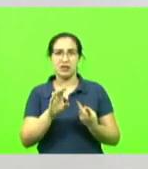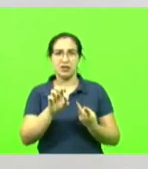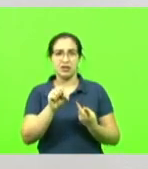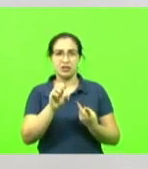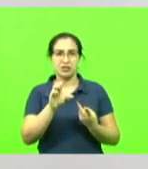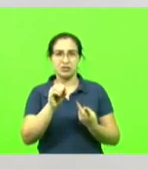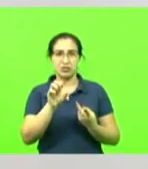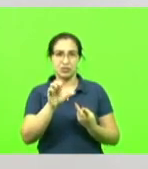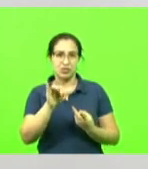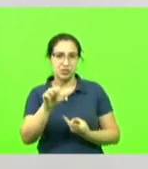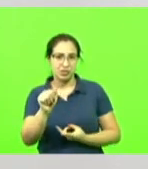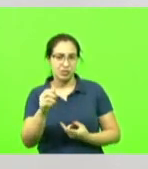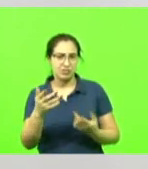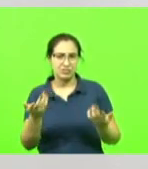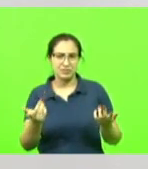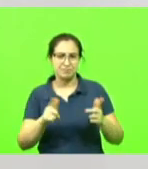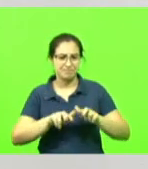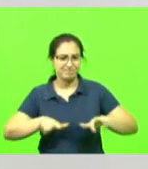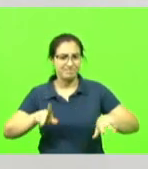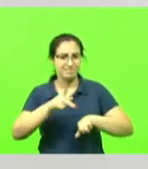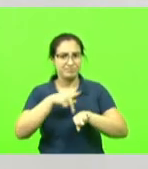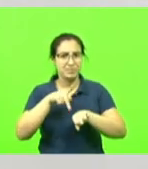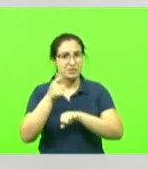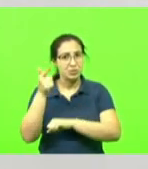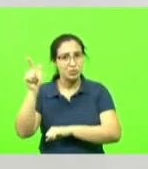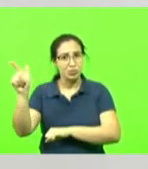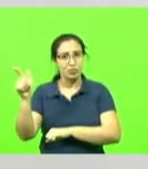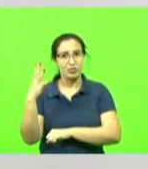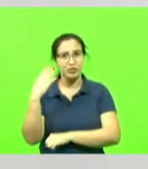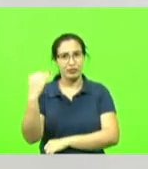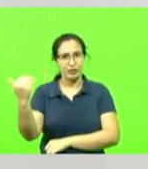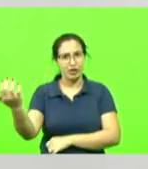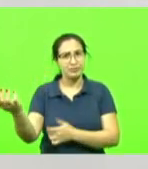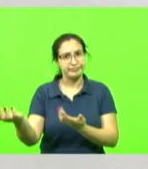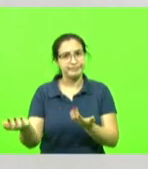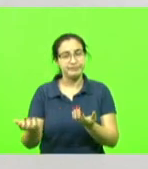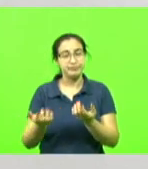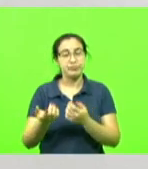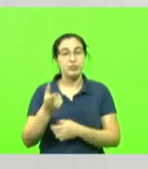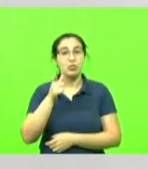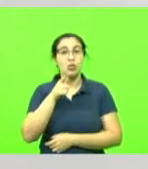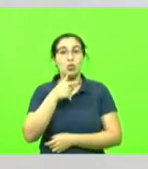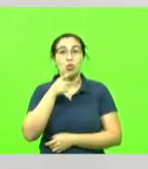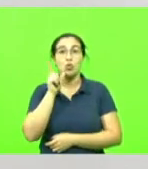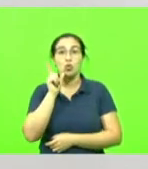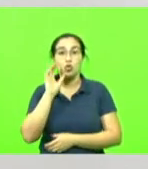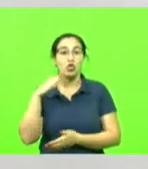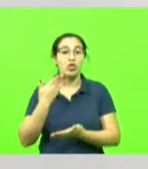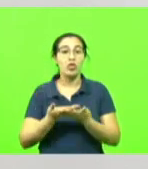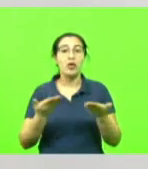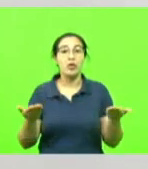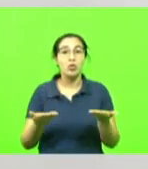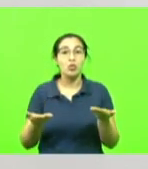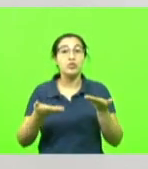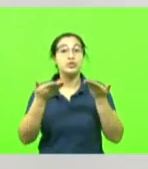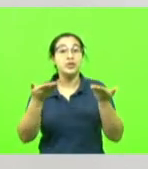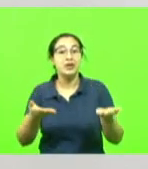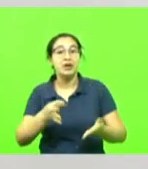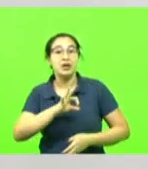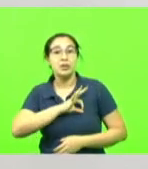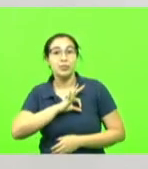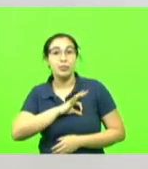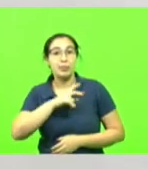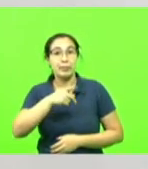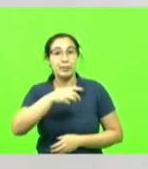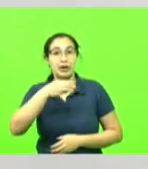e hoje, nessa noite que virou de ontem para hoje, militares viajaram durante a noite inteira para estar aqui hoje de